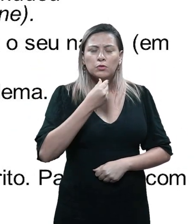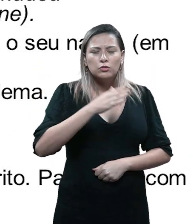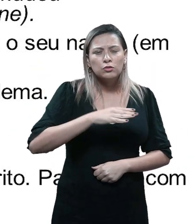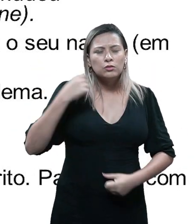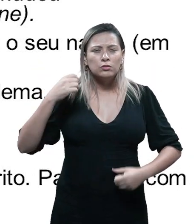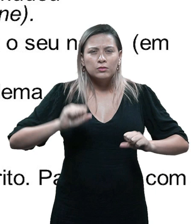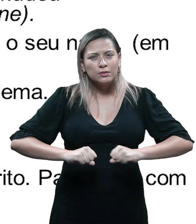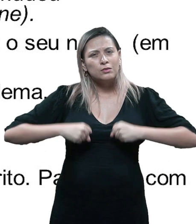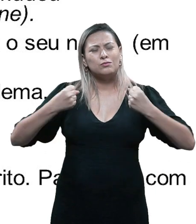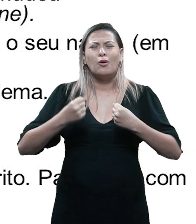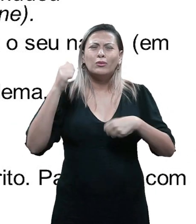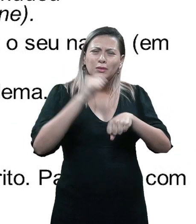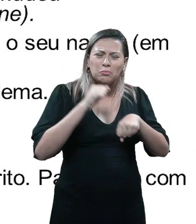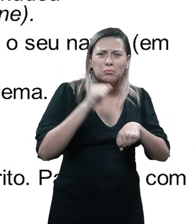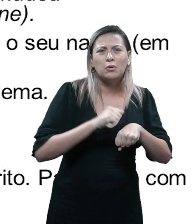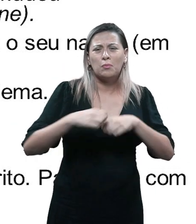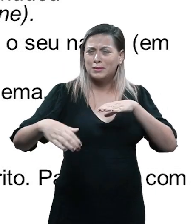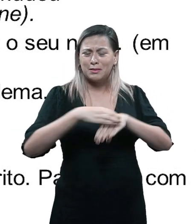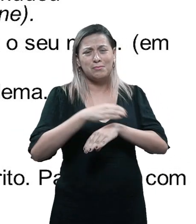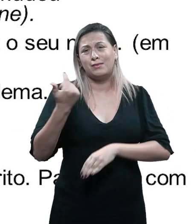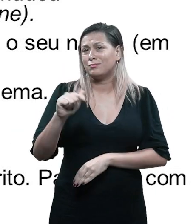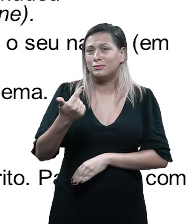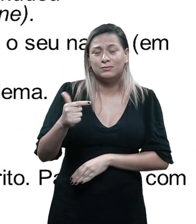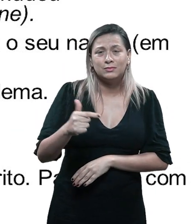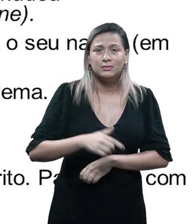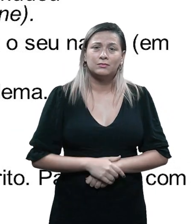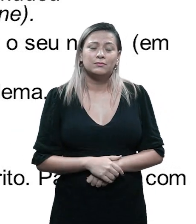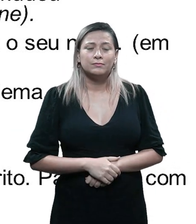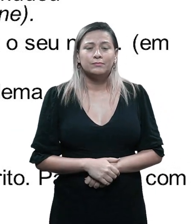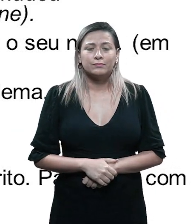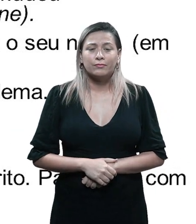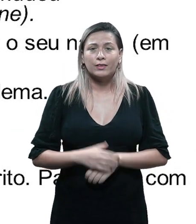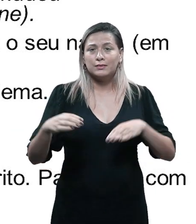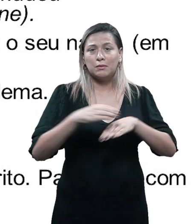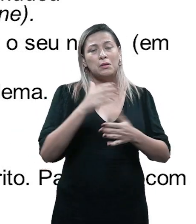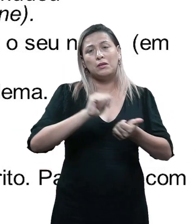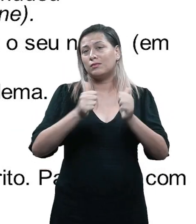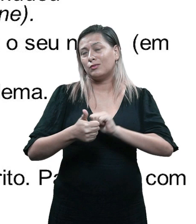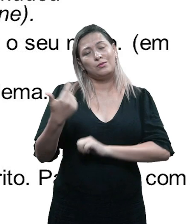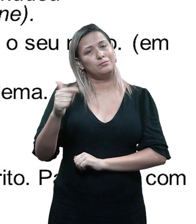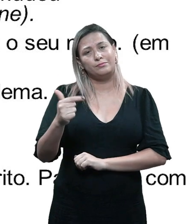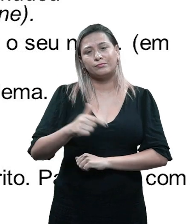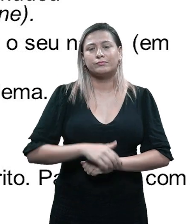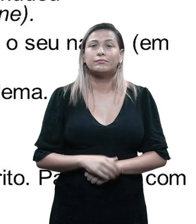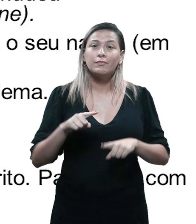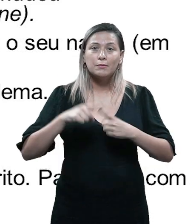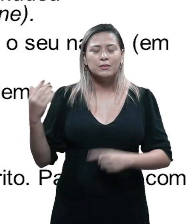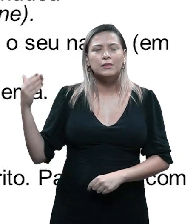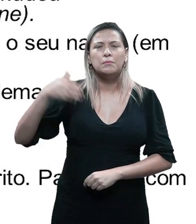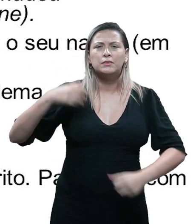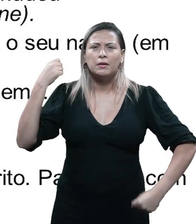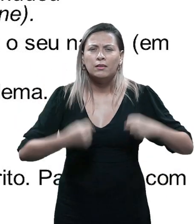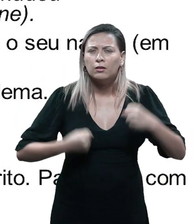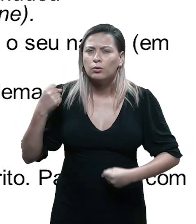esforça, ele é pobre, ele não tem sapato, ele não tem o tênis adequado e ele quer participar dessa